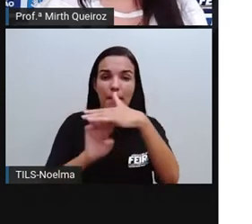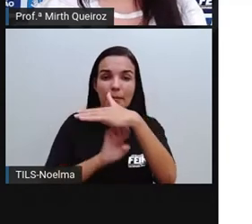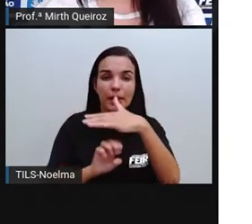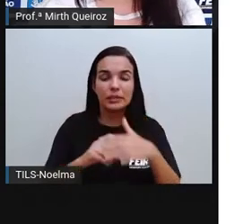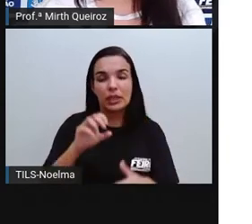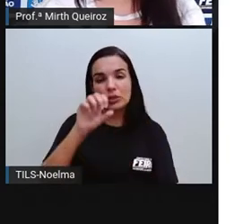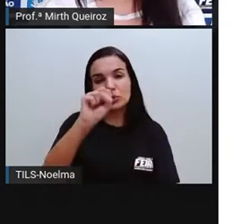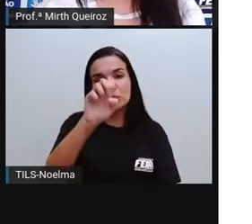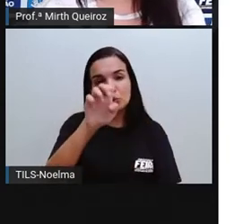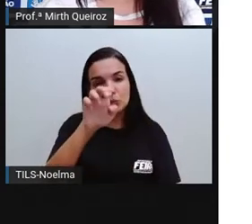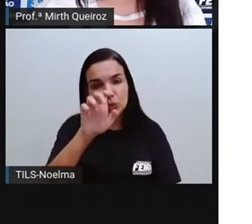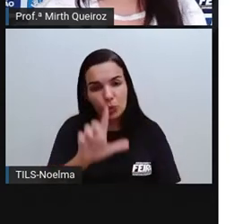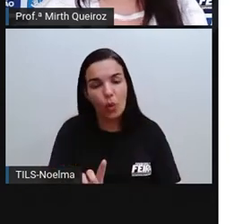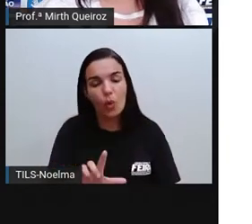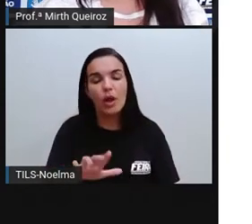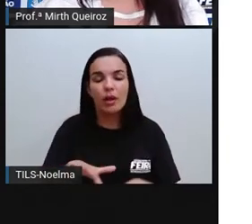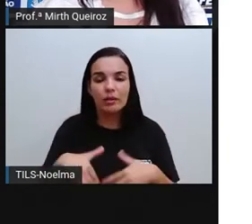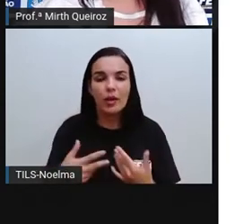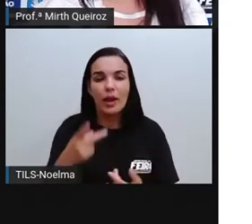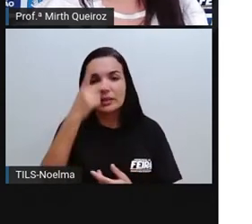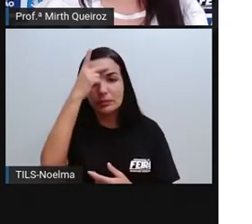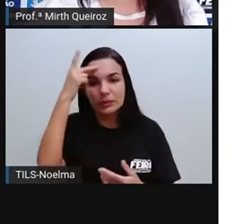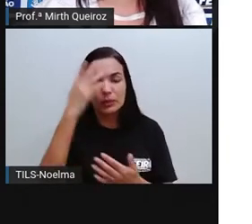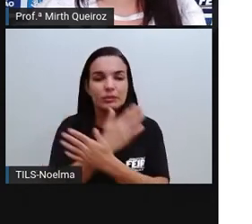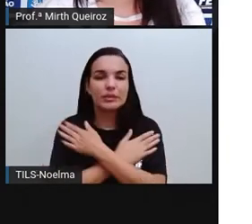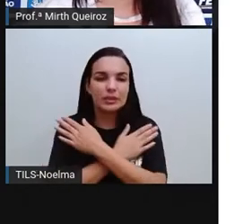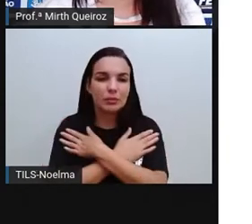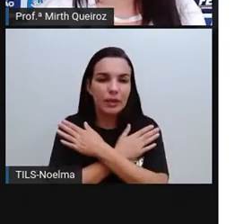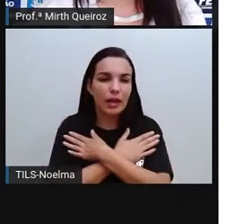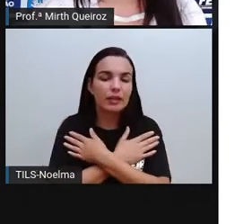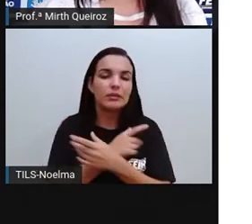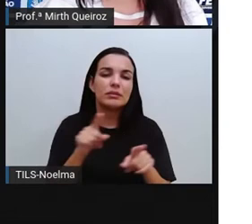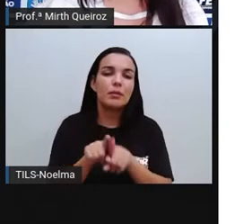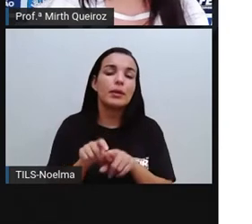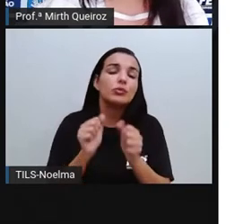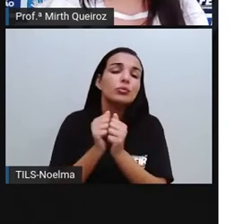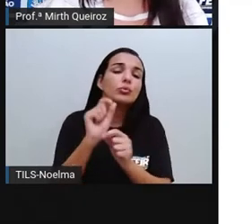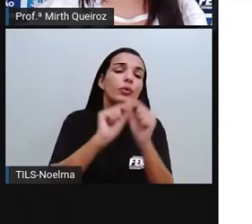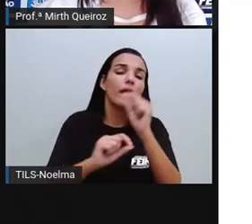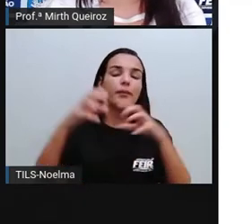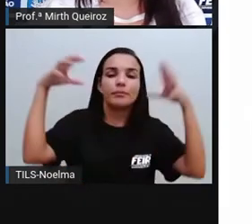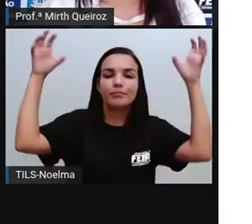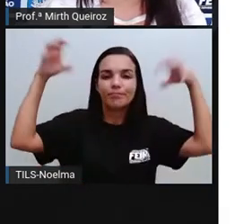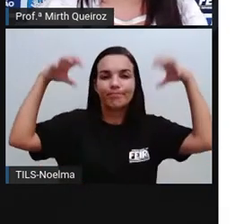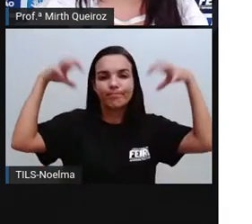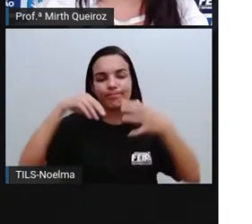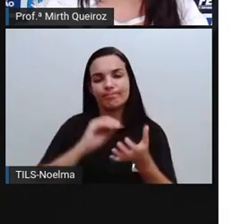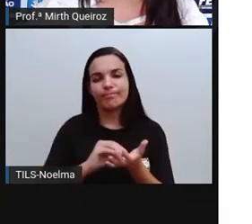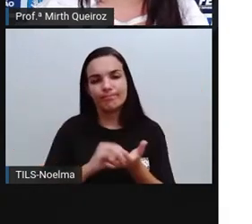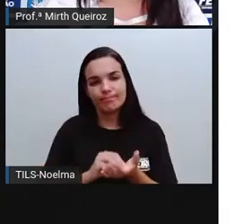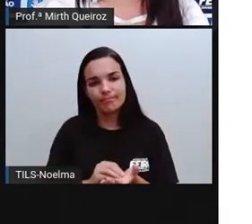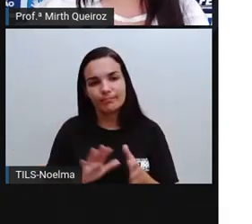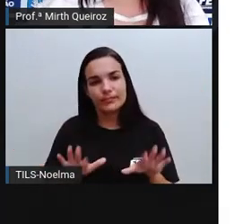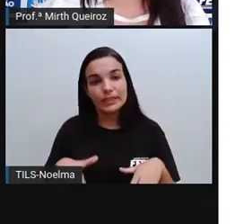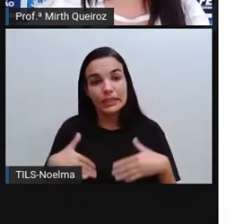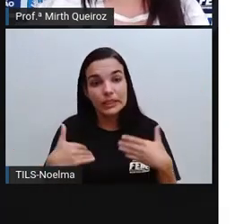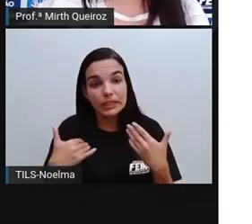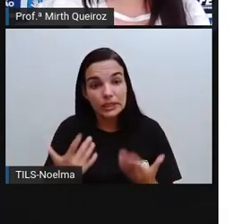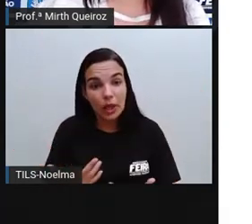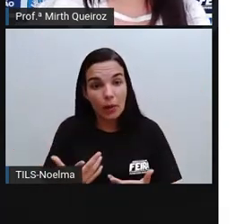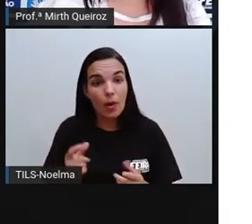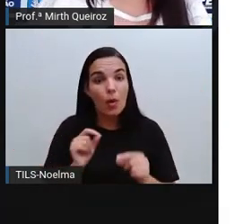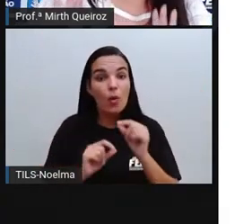as pessoas ficaram desempregadas. E ainda veio consigo o A seca, que foi o fator secundário. Esse foi o fator de